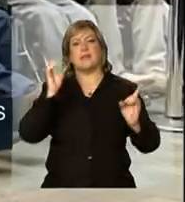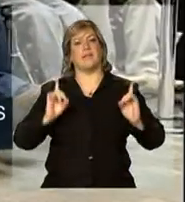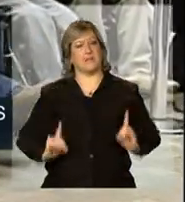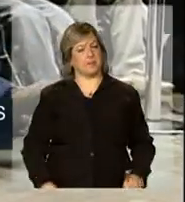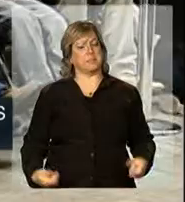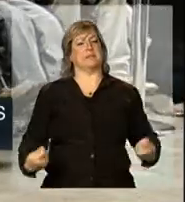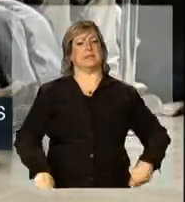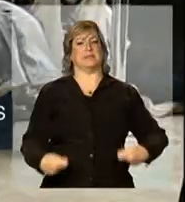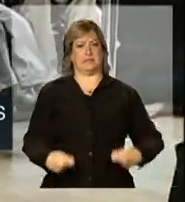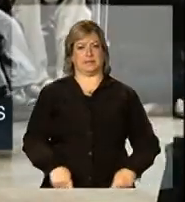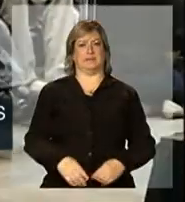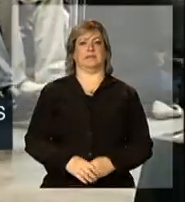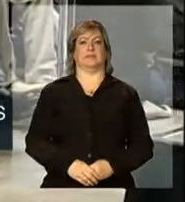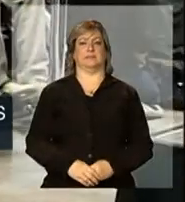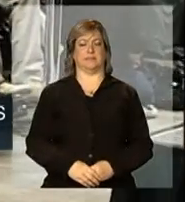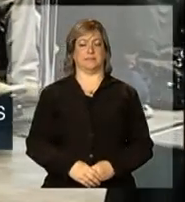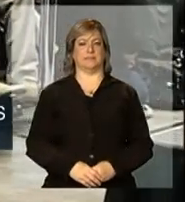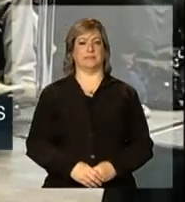com deficiência.